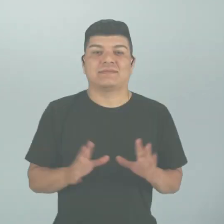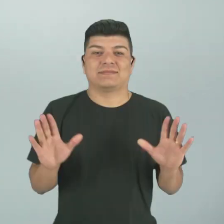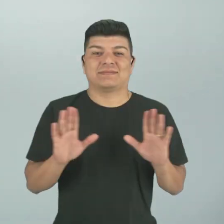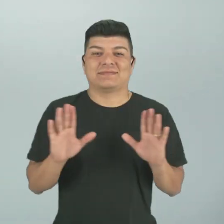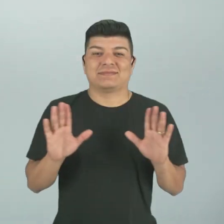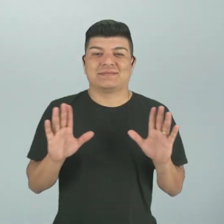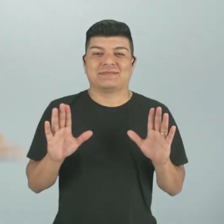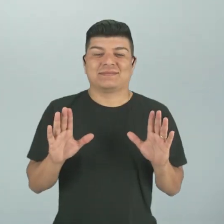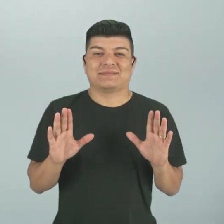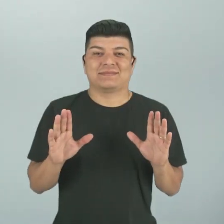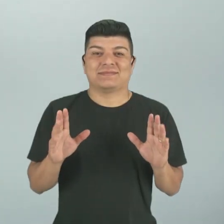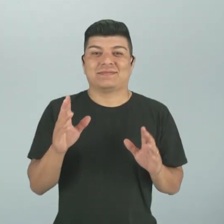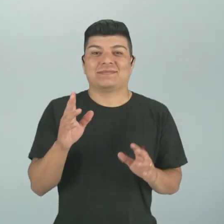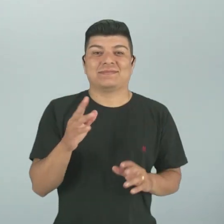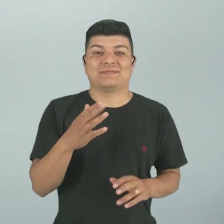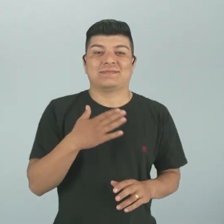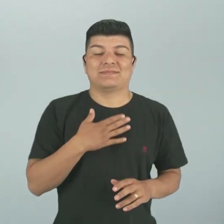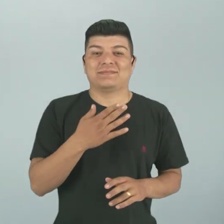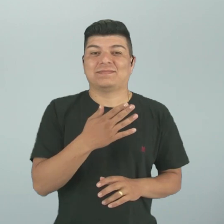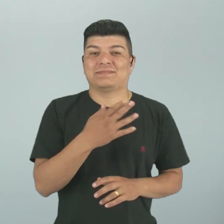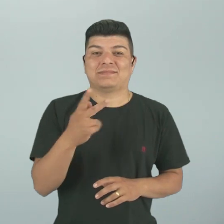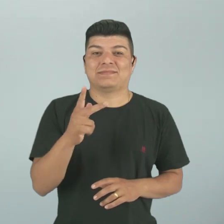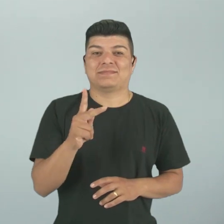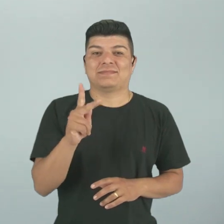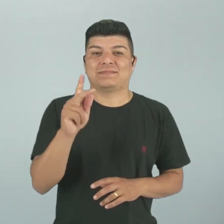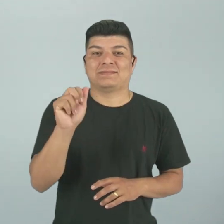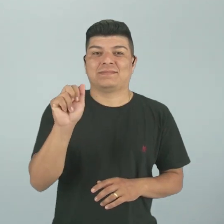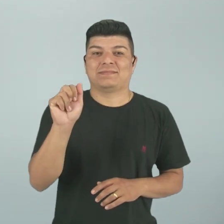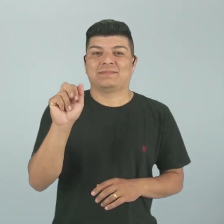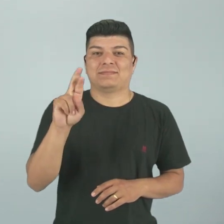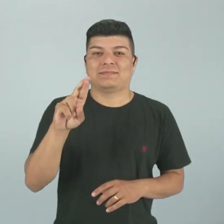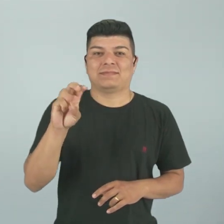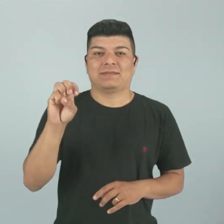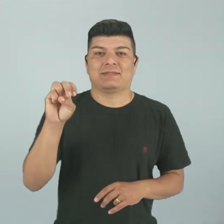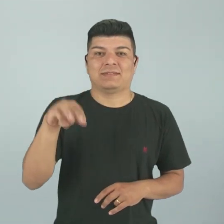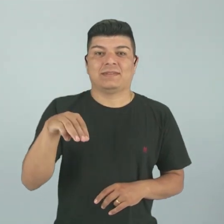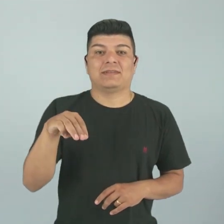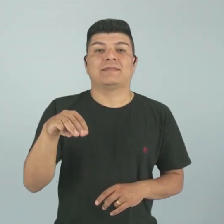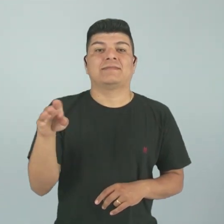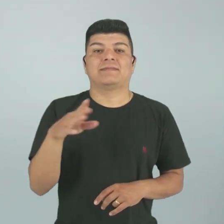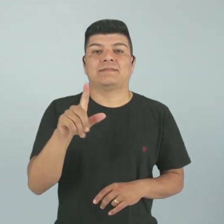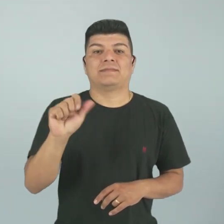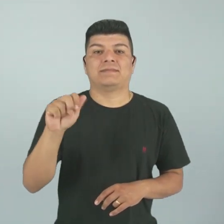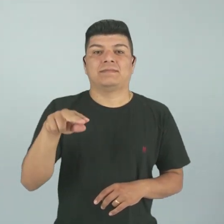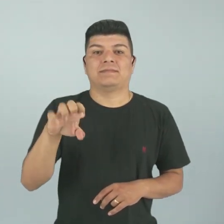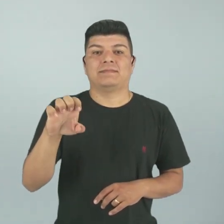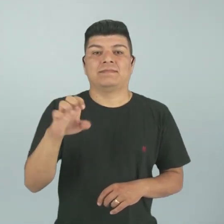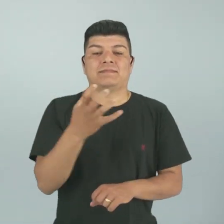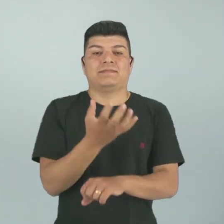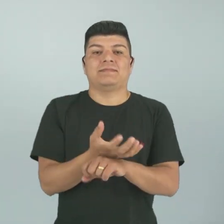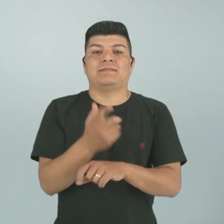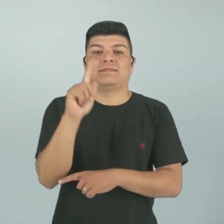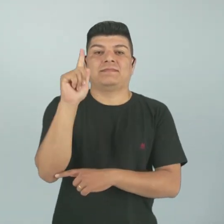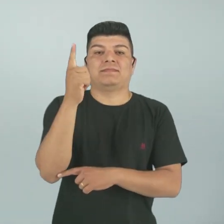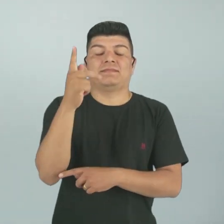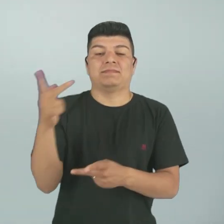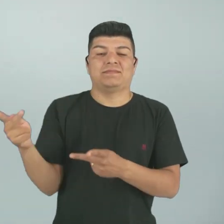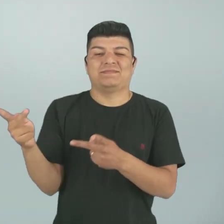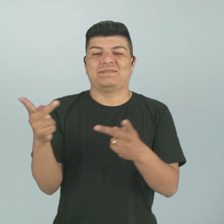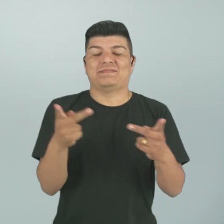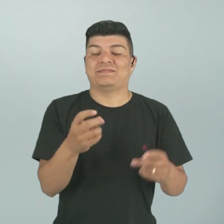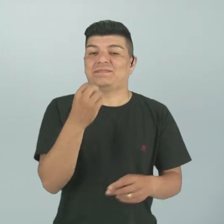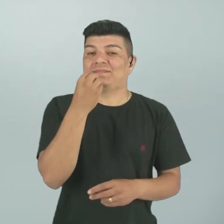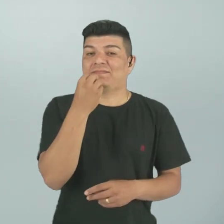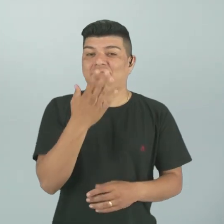Olá, eu sou a professora Karen Lani, de Geografia, seja muito bem-vindo, muito bem-vinda à nossa